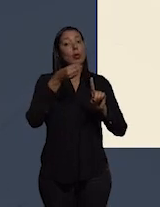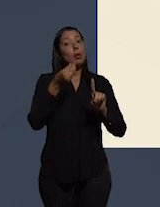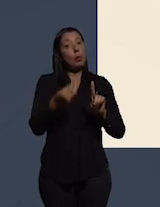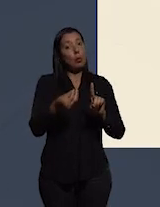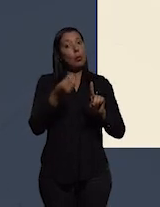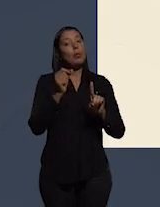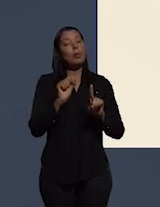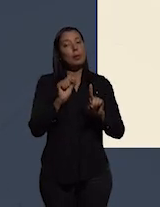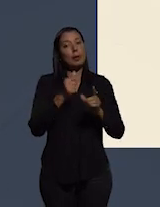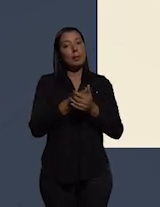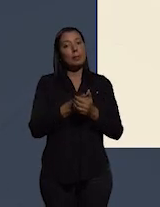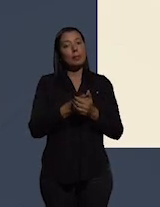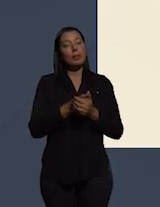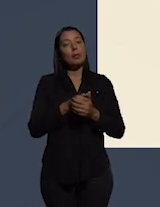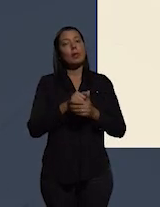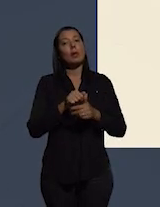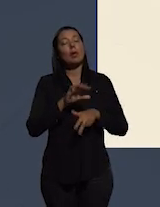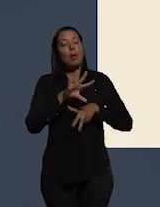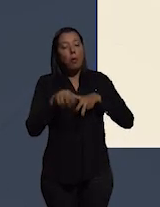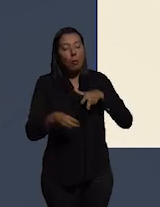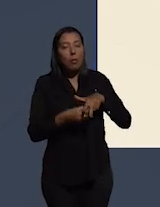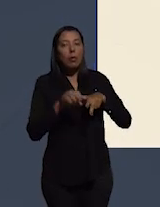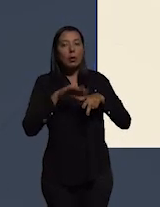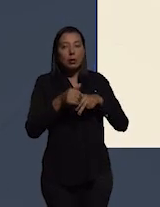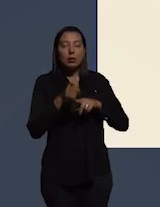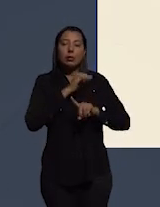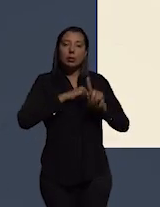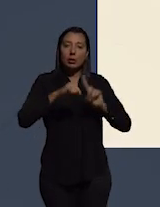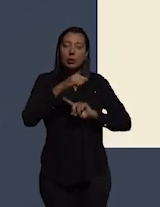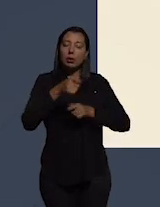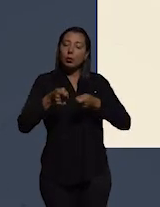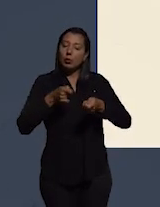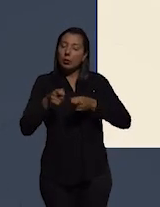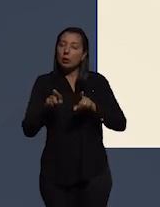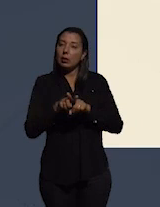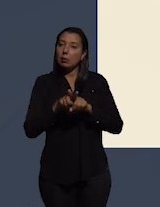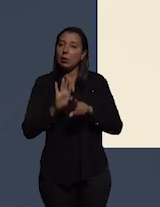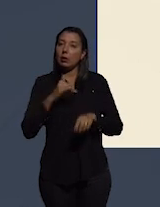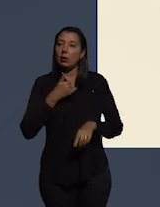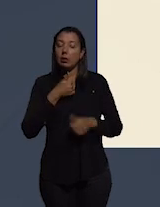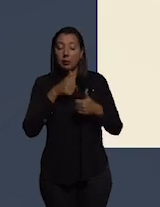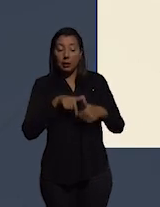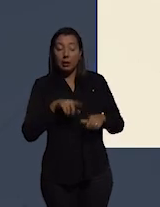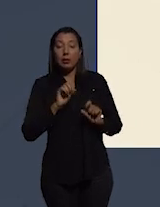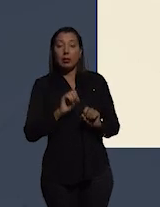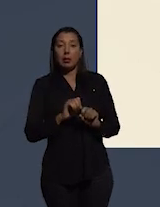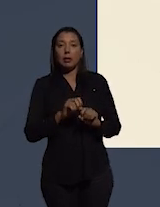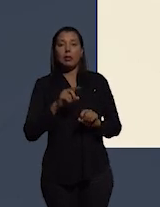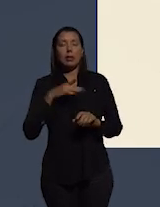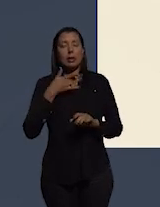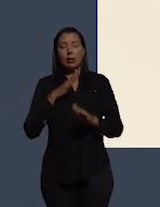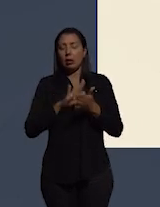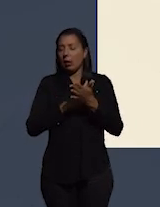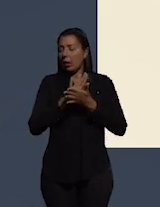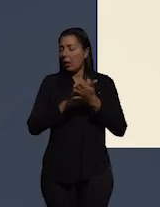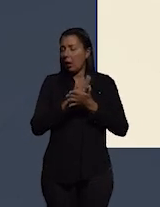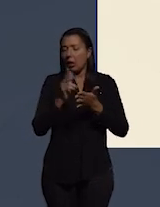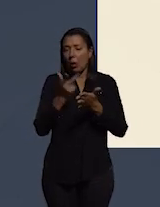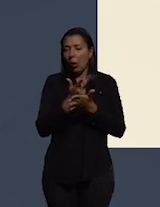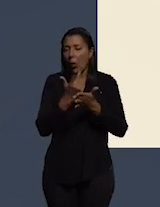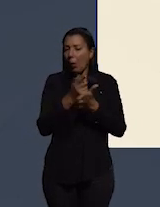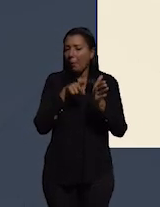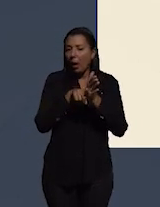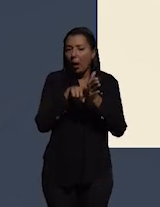corrupção funciona e como a sociedade pode controlar isso. Nós não estamos aqui fazendo advocacy ou consultoria.